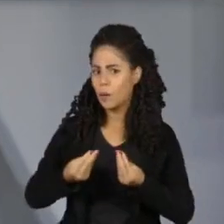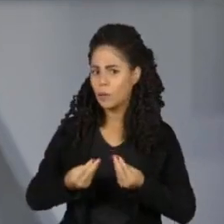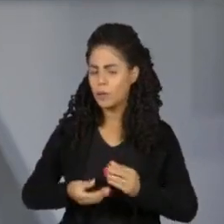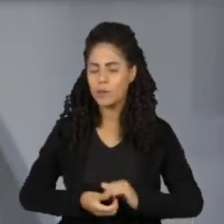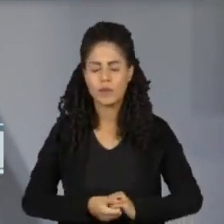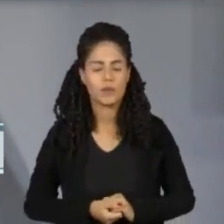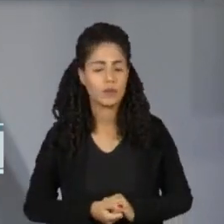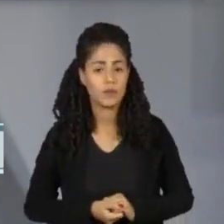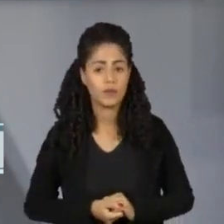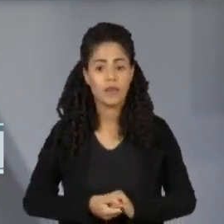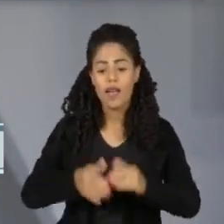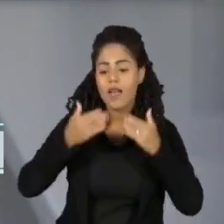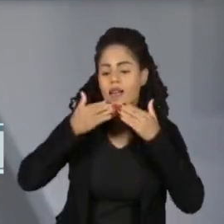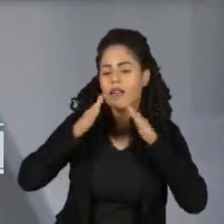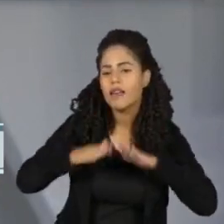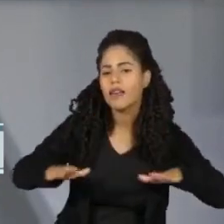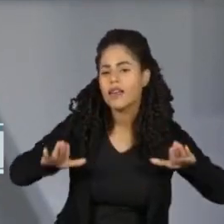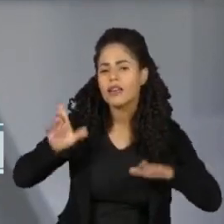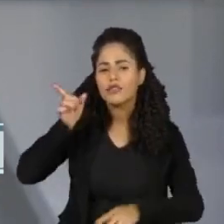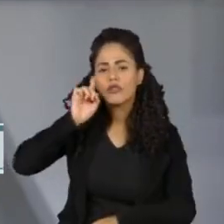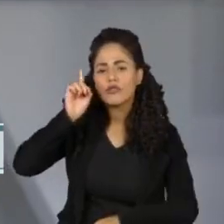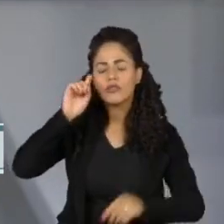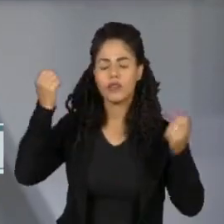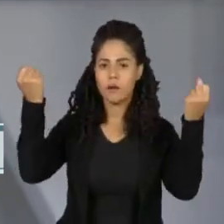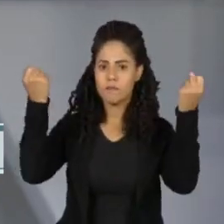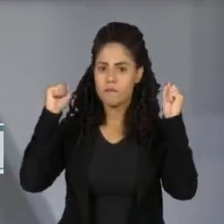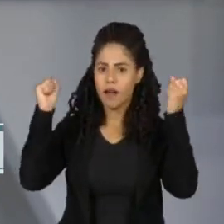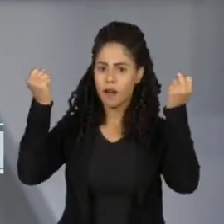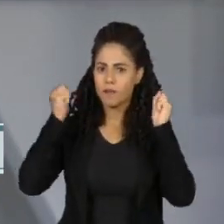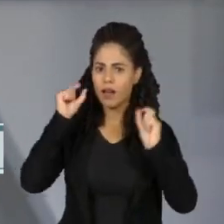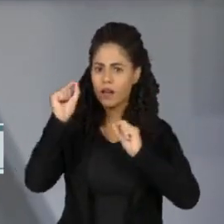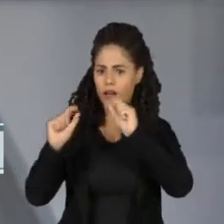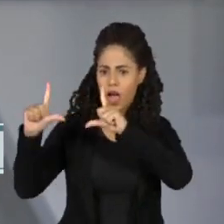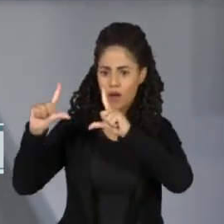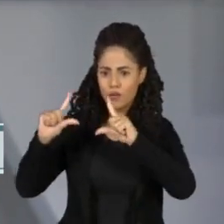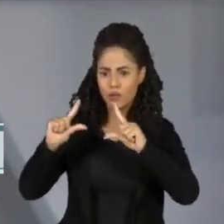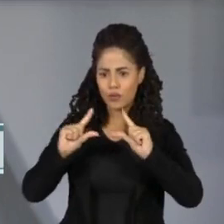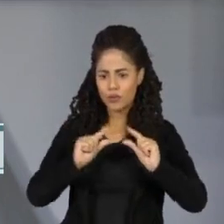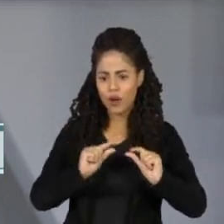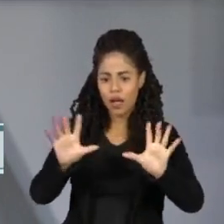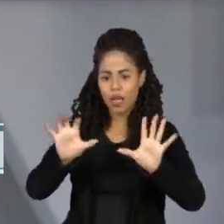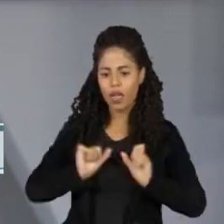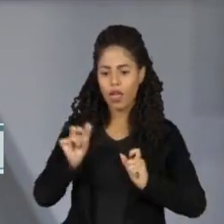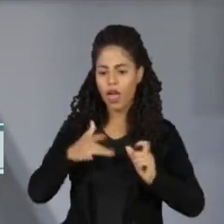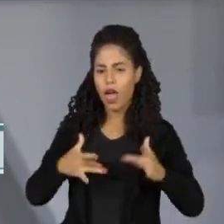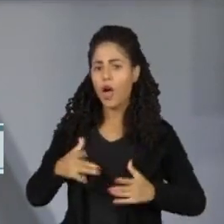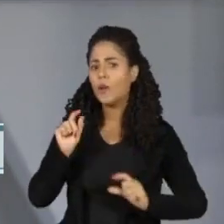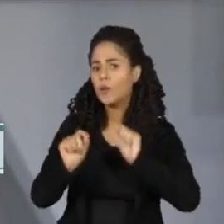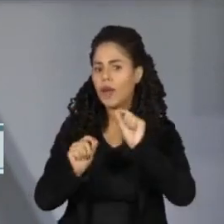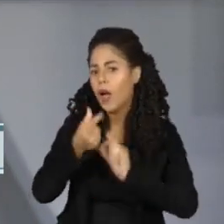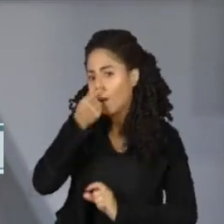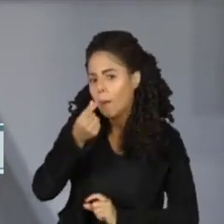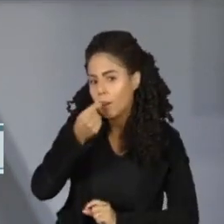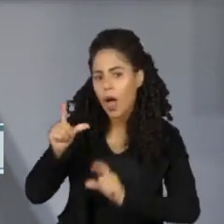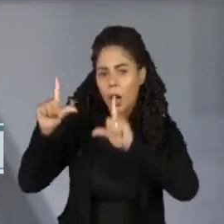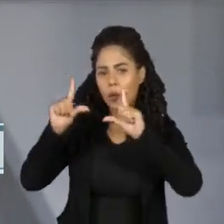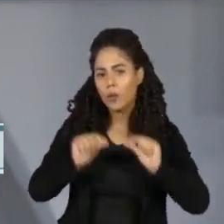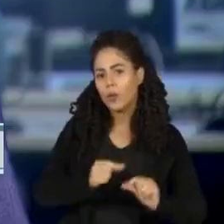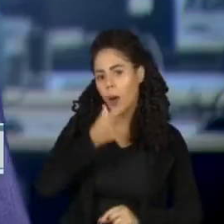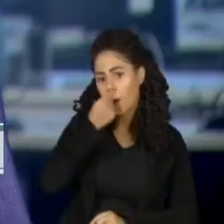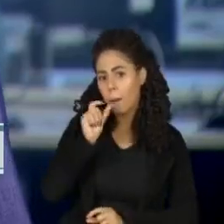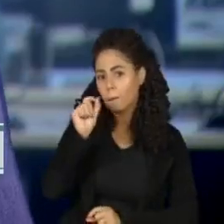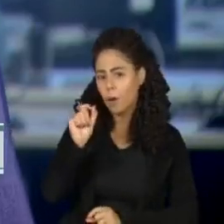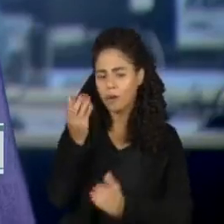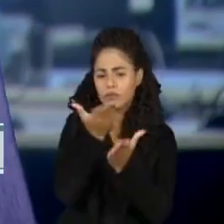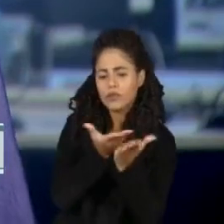Crianças que fazem atividades físicas têm menos chances de pegar resfriados. A conclusão é de um estudo polonês.